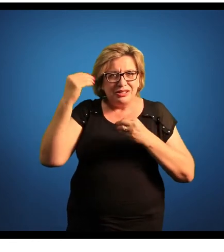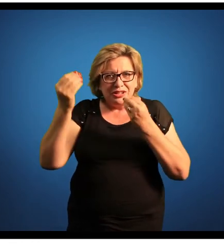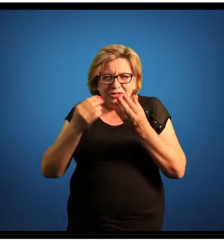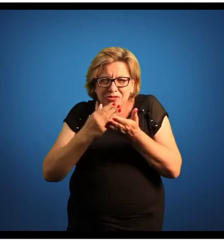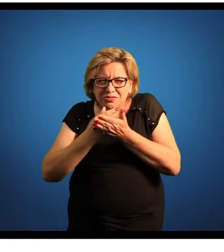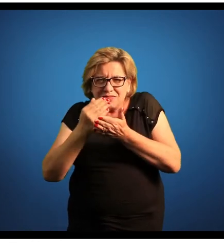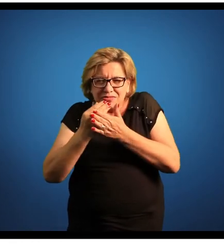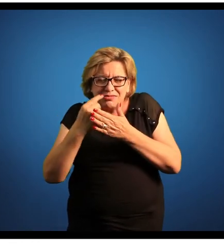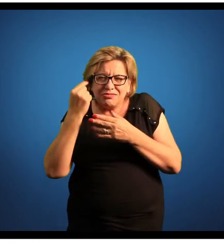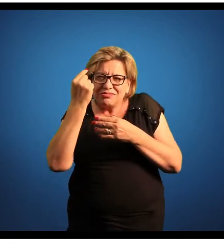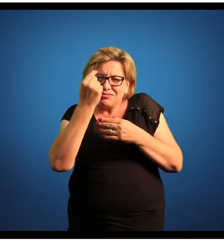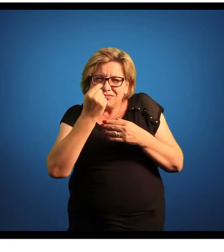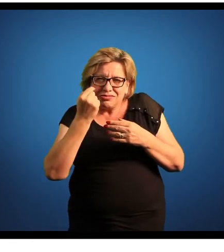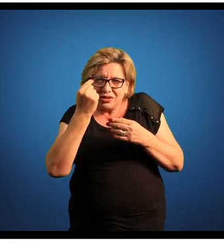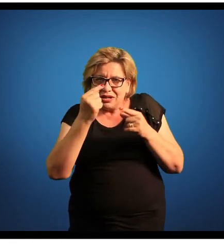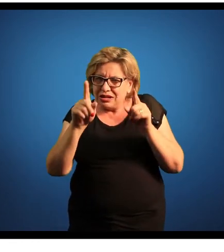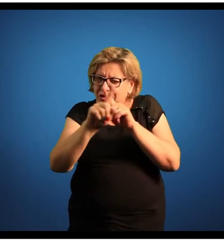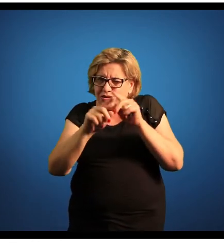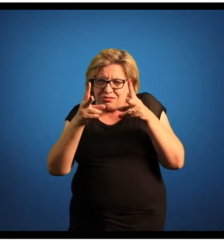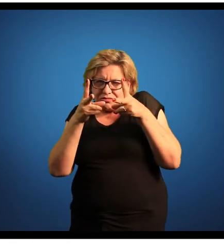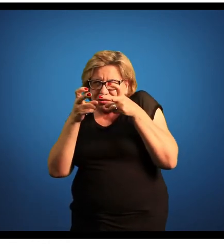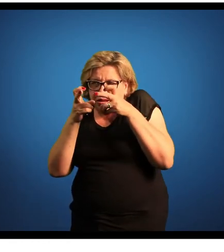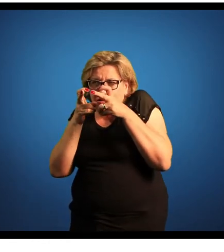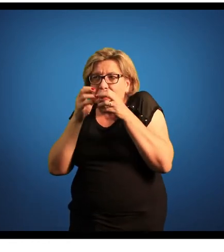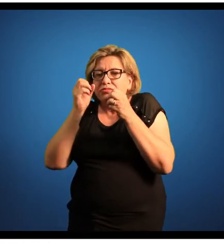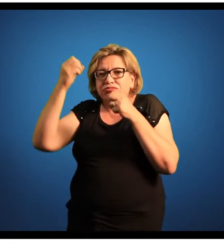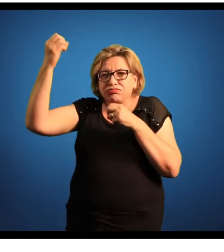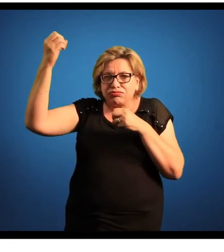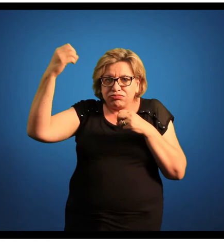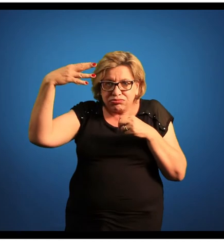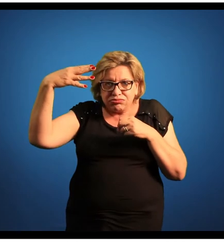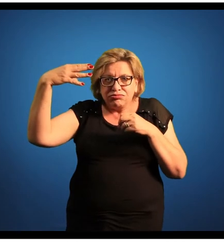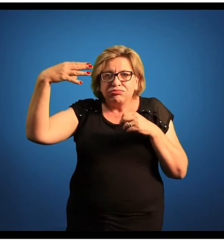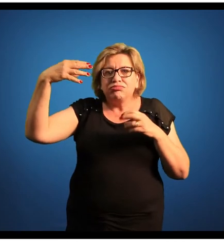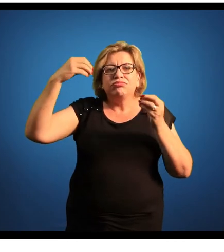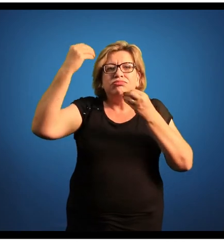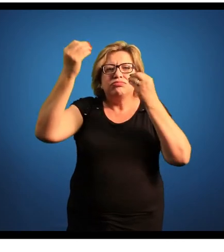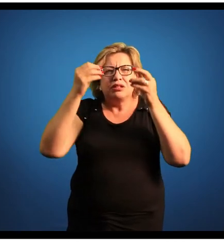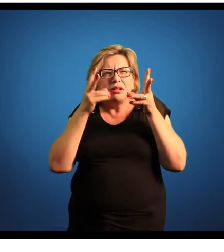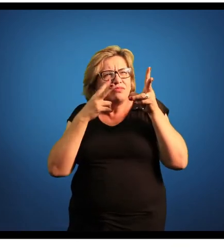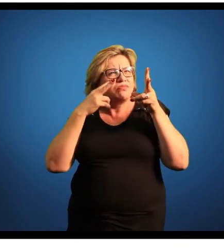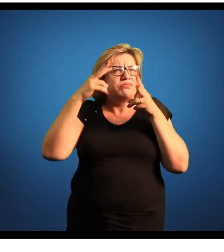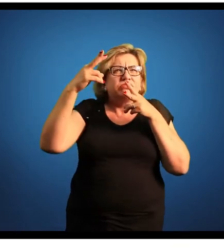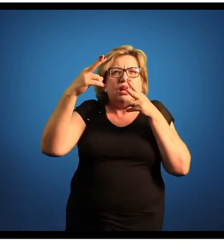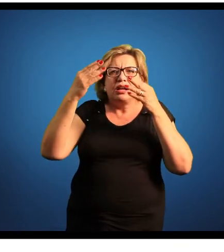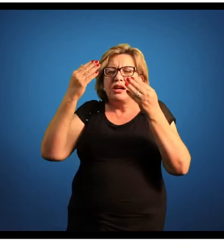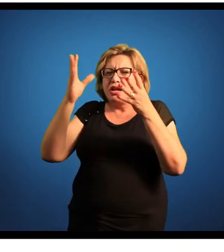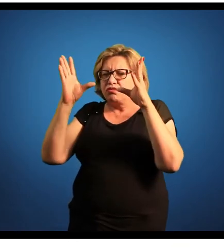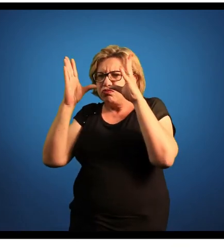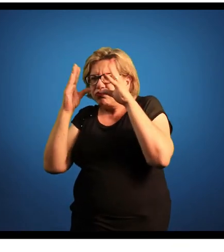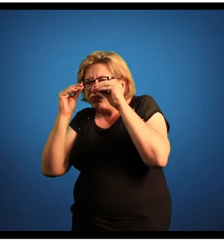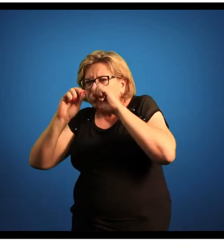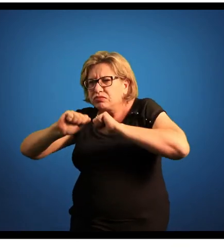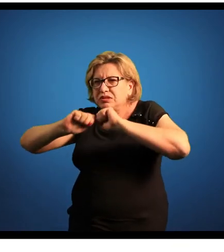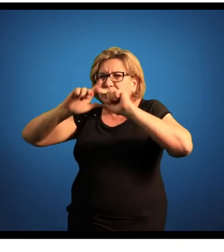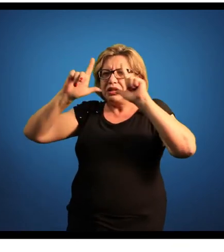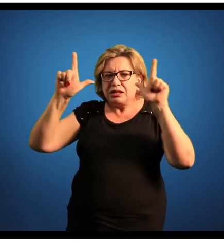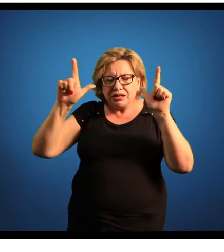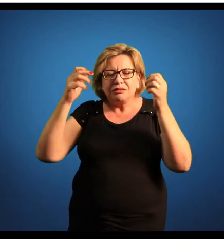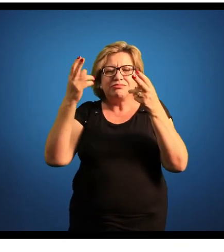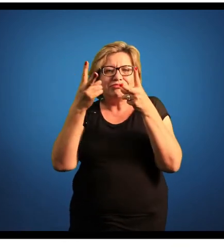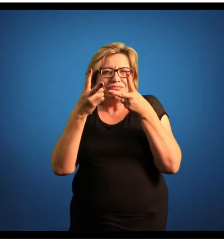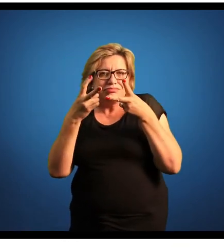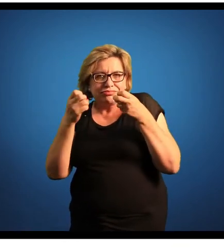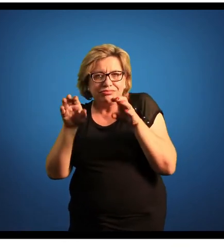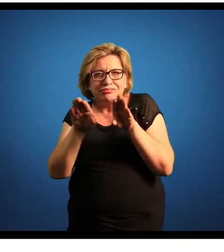um olho, ainda não formam a imagem, mas percebe luz, percebe a direção da luz, percebe claro e escuro, percebe intensidade de luz